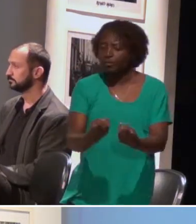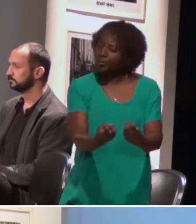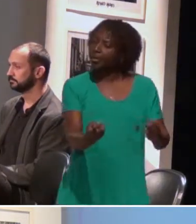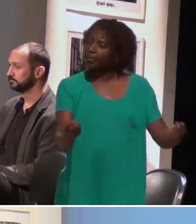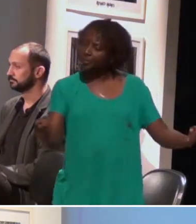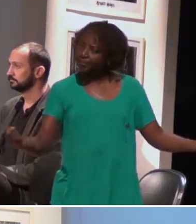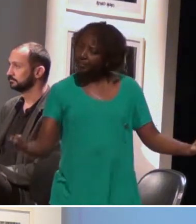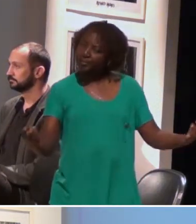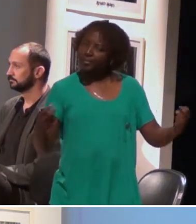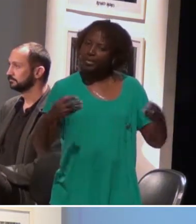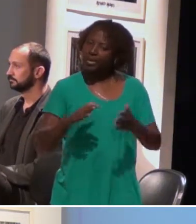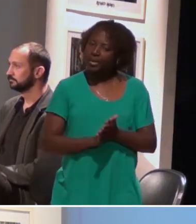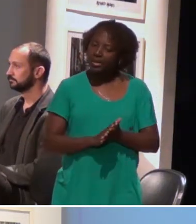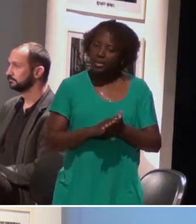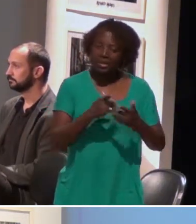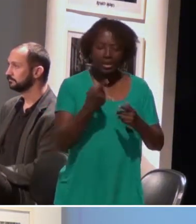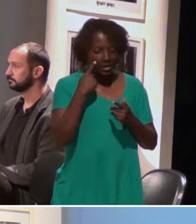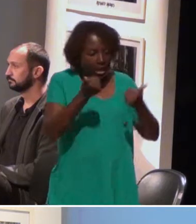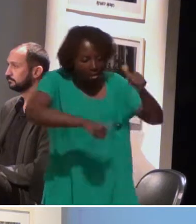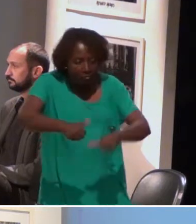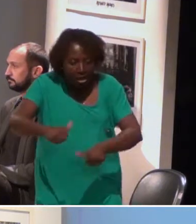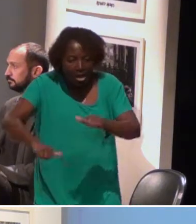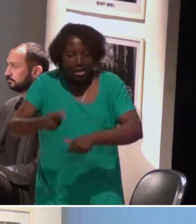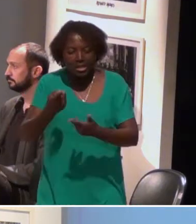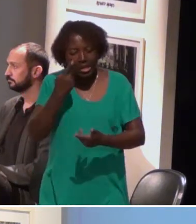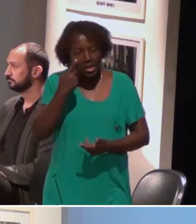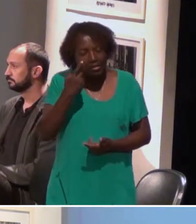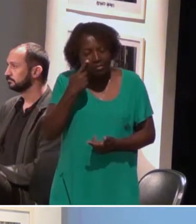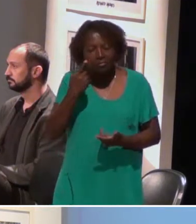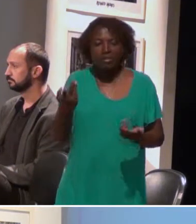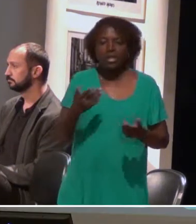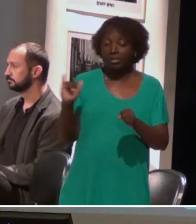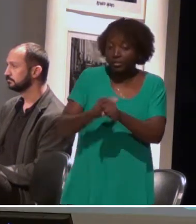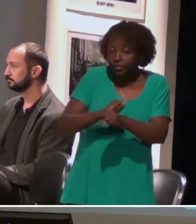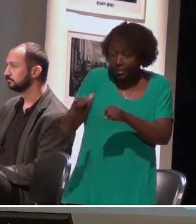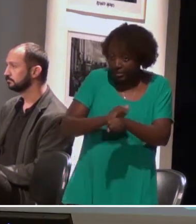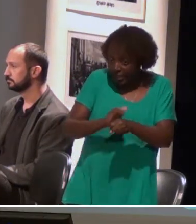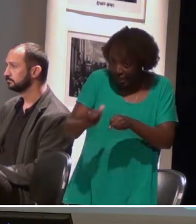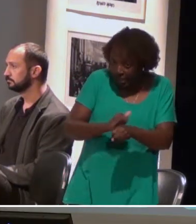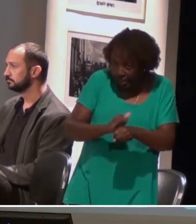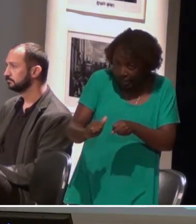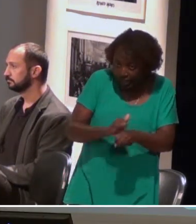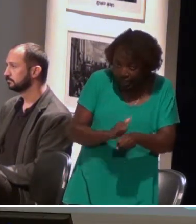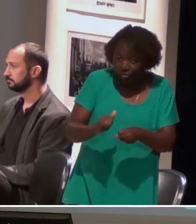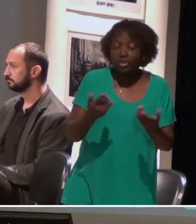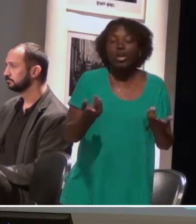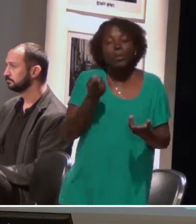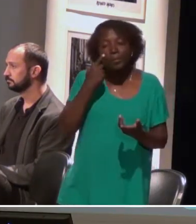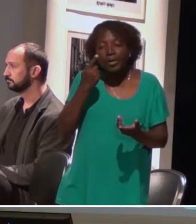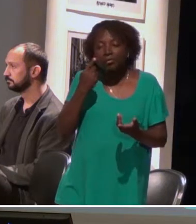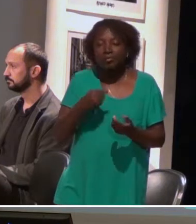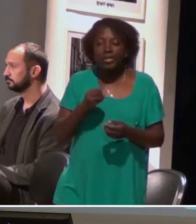que a gente chama de Banca de Apetidão, que é a forma como a Secretaria de Educação chama qualquer aptidão na área da